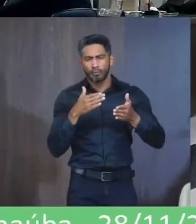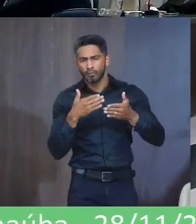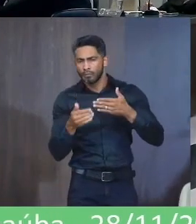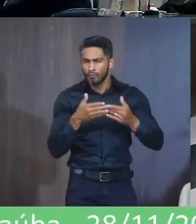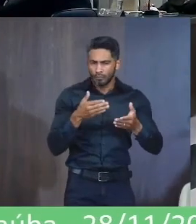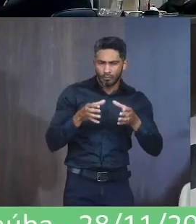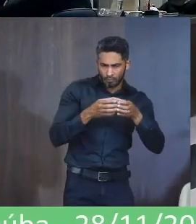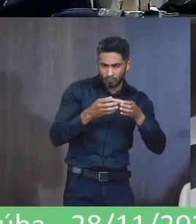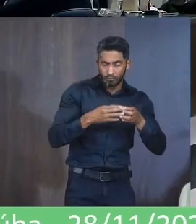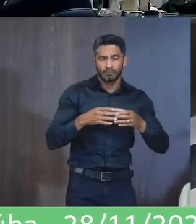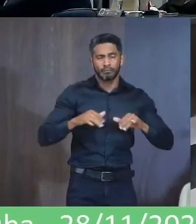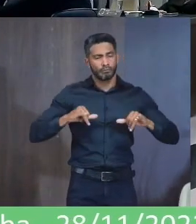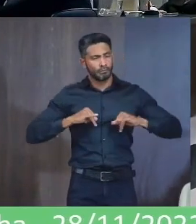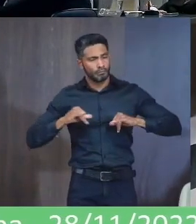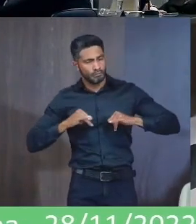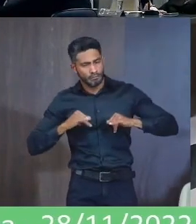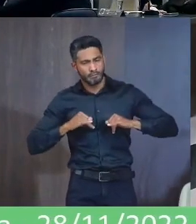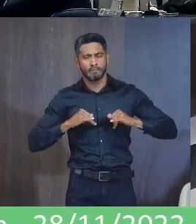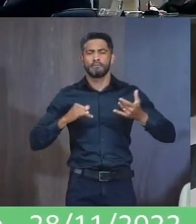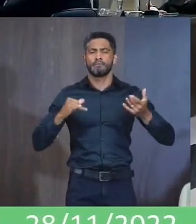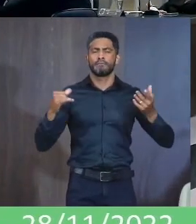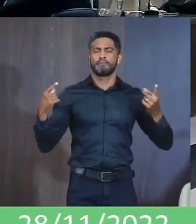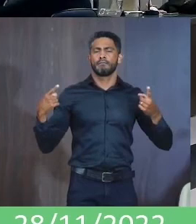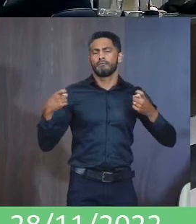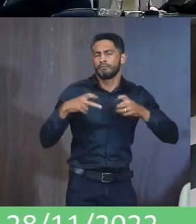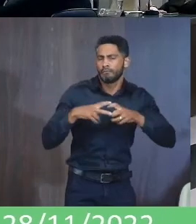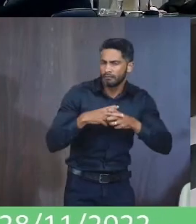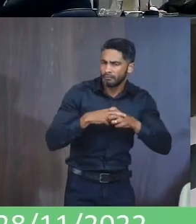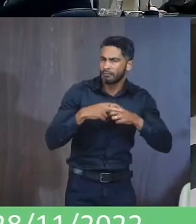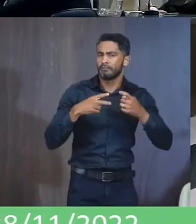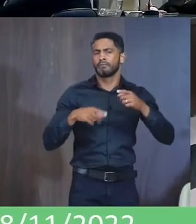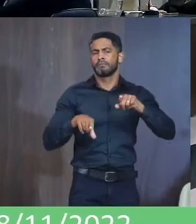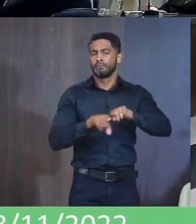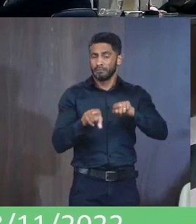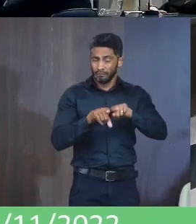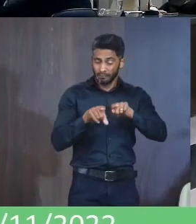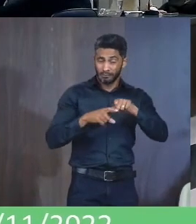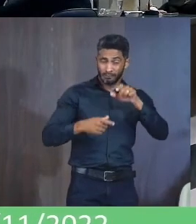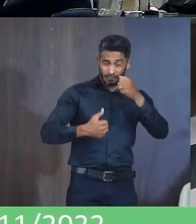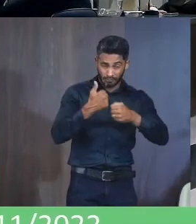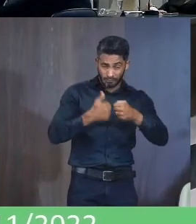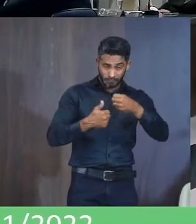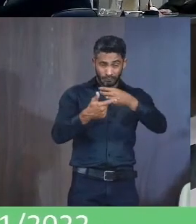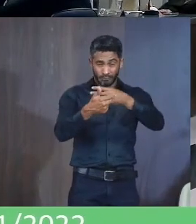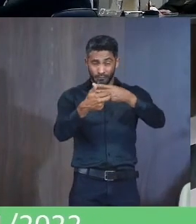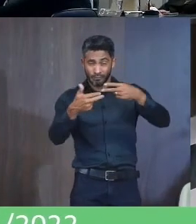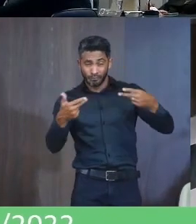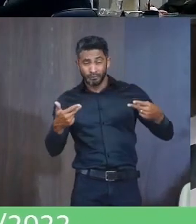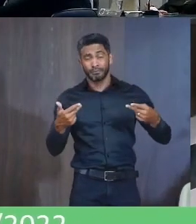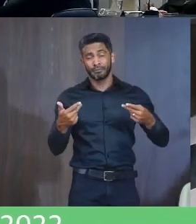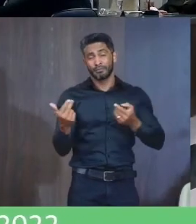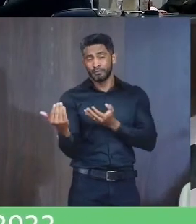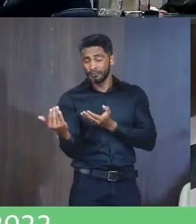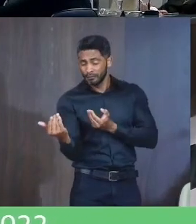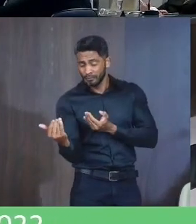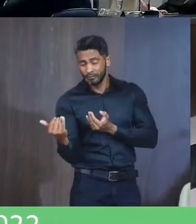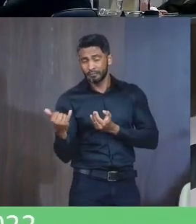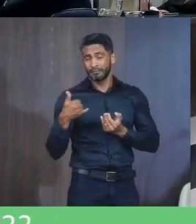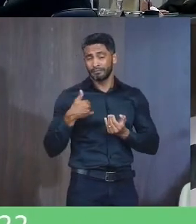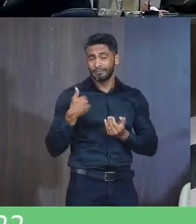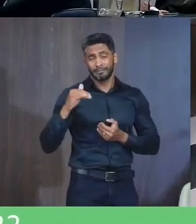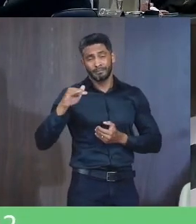questão da violência A gente sofre também Com a questão dos jovens Que muito cedo Com pouca idade